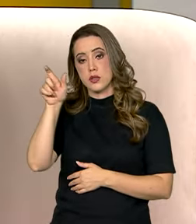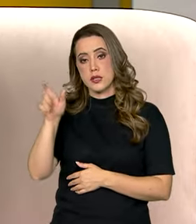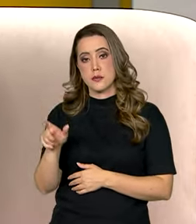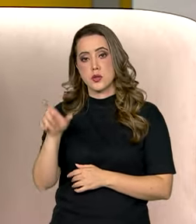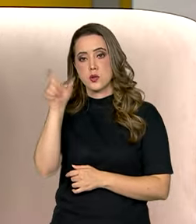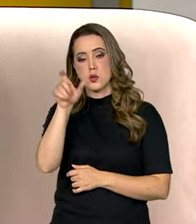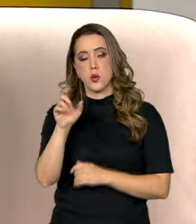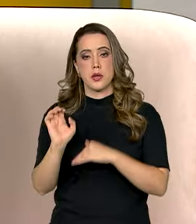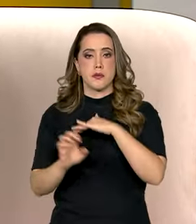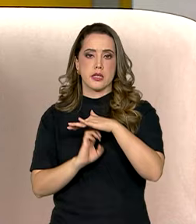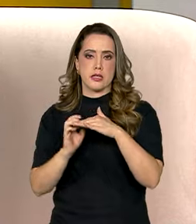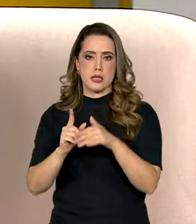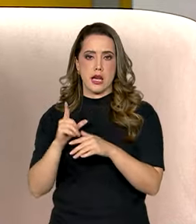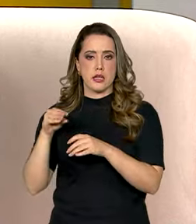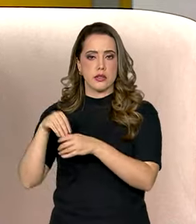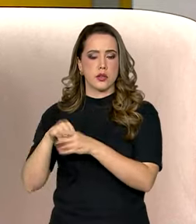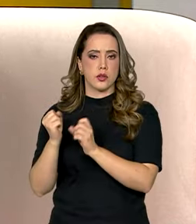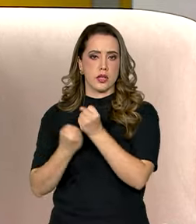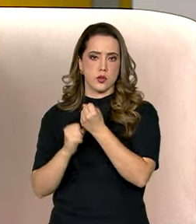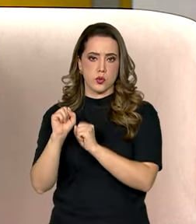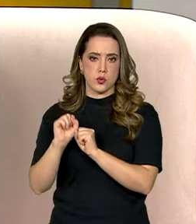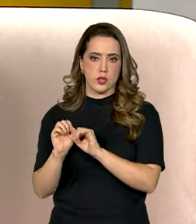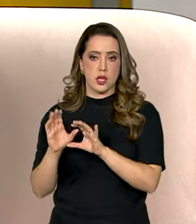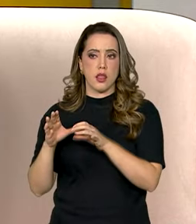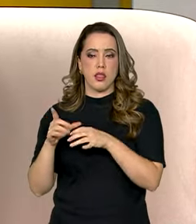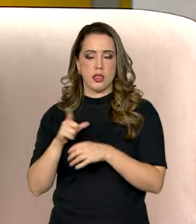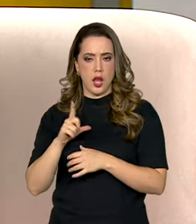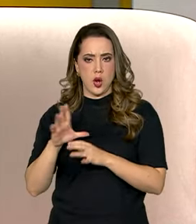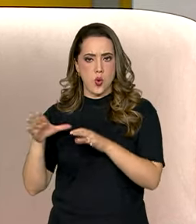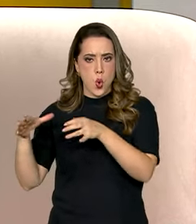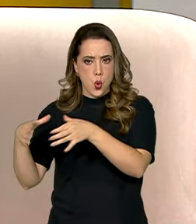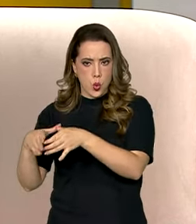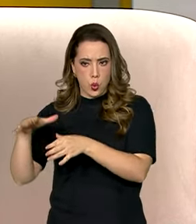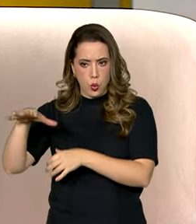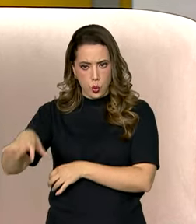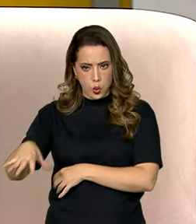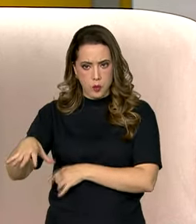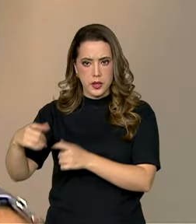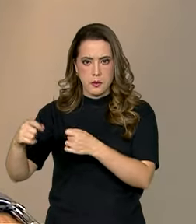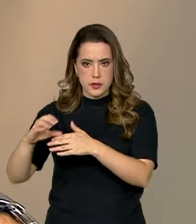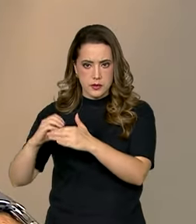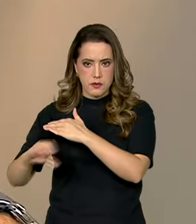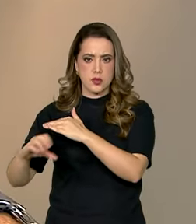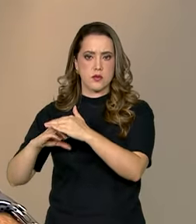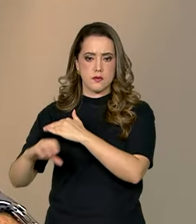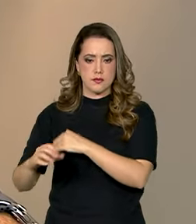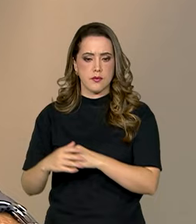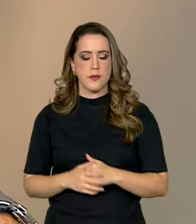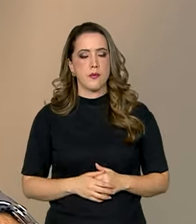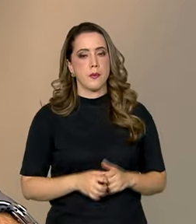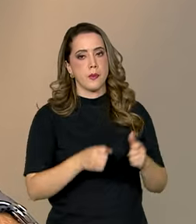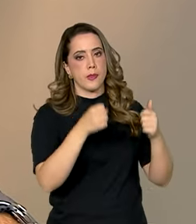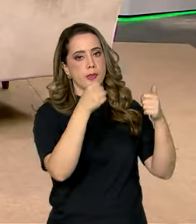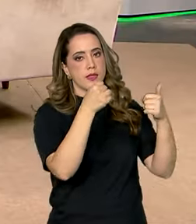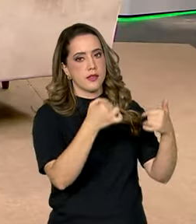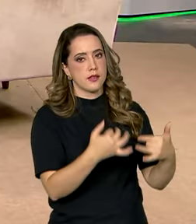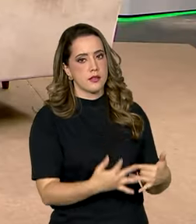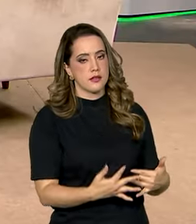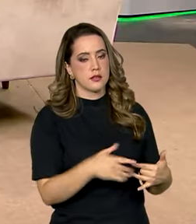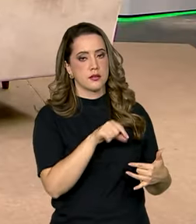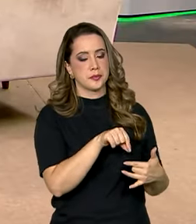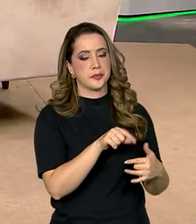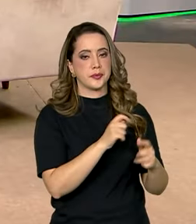na indústria? Existe algum setor que existe mais investimento? O senhor falou aí da economia verde, alguma área